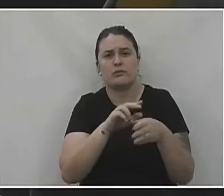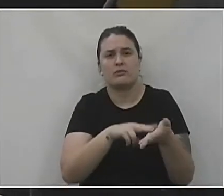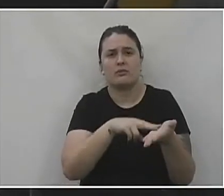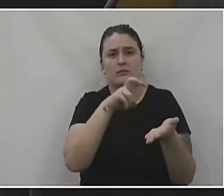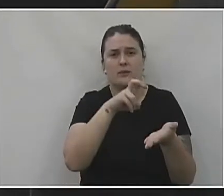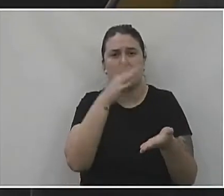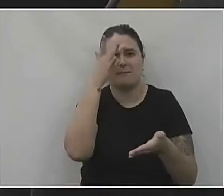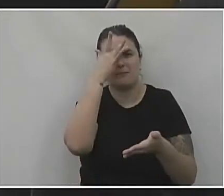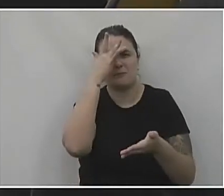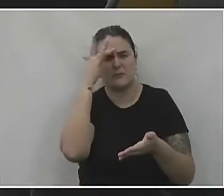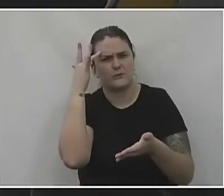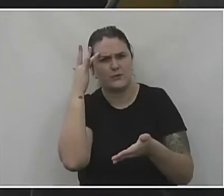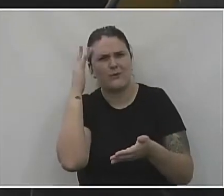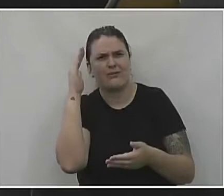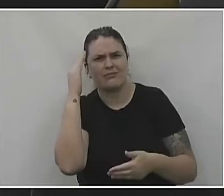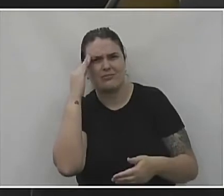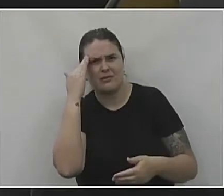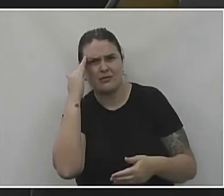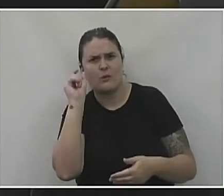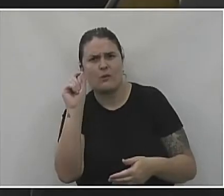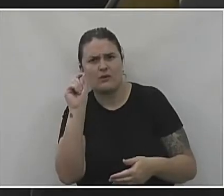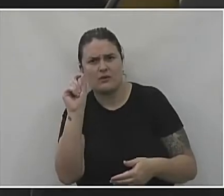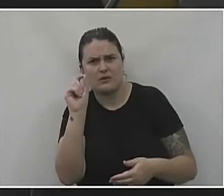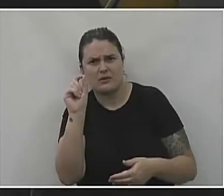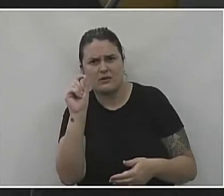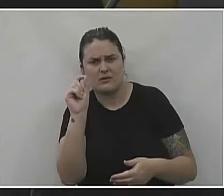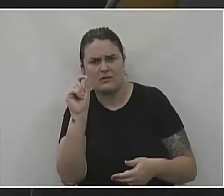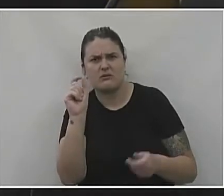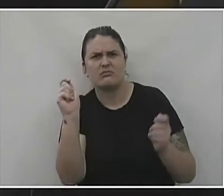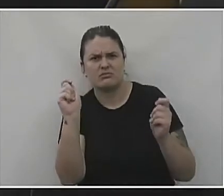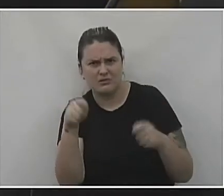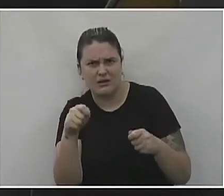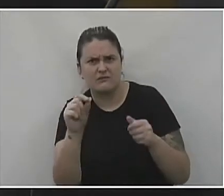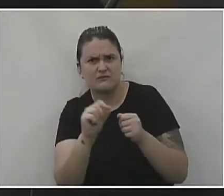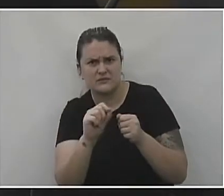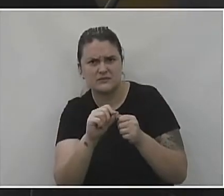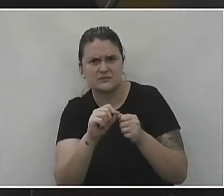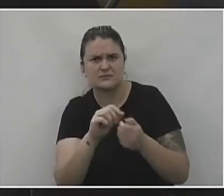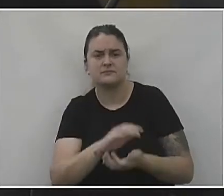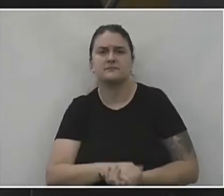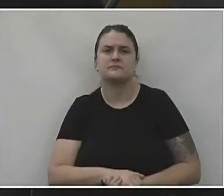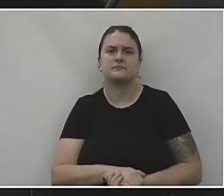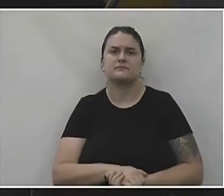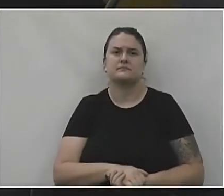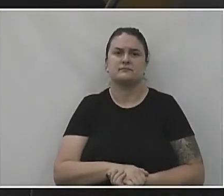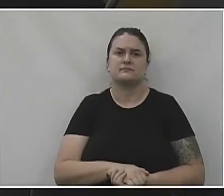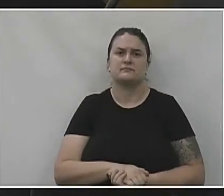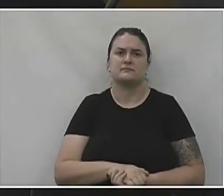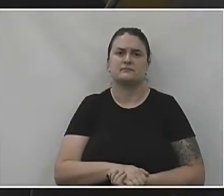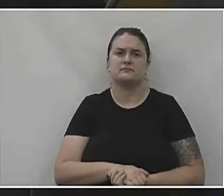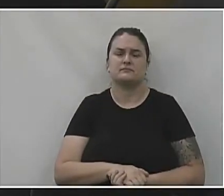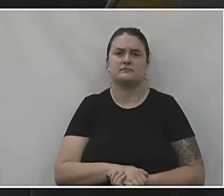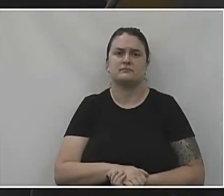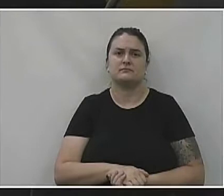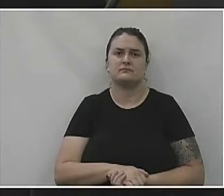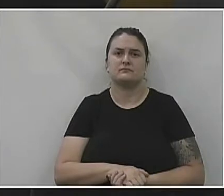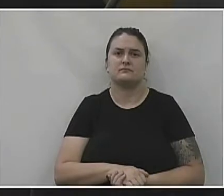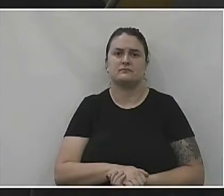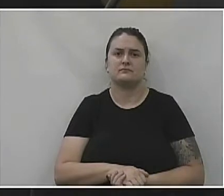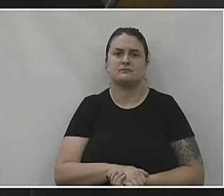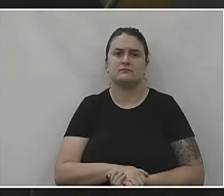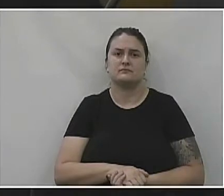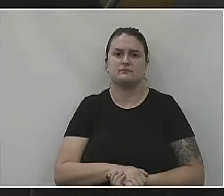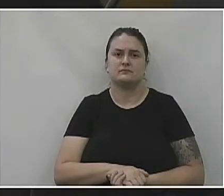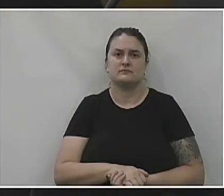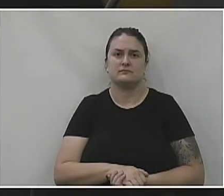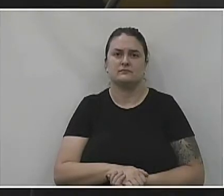e o pessoal aqui chegou no entendimento que dava para fazer, tá? Ah, fica à vontade. Já está definido que é uma